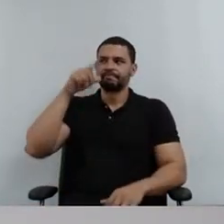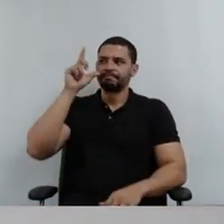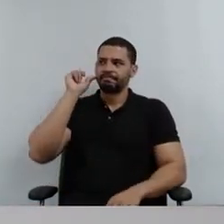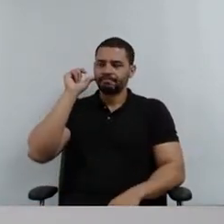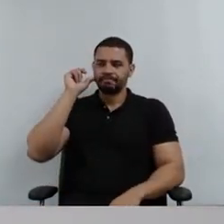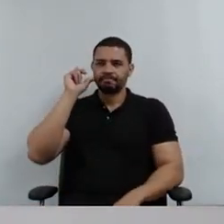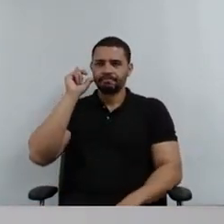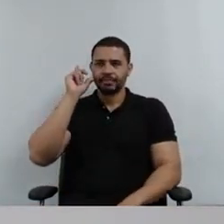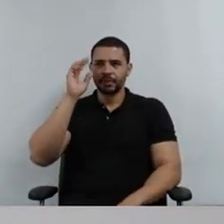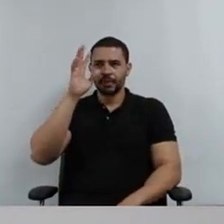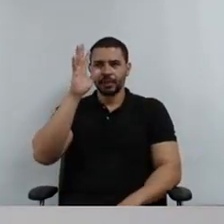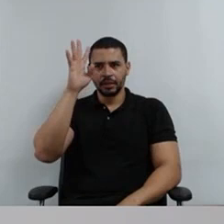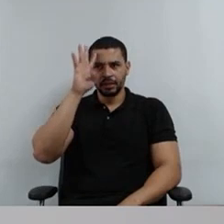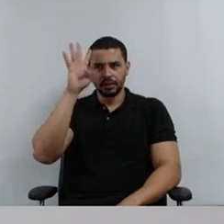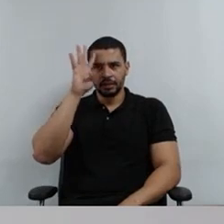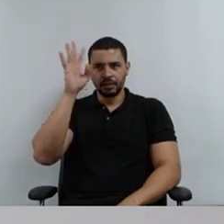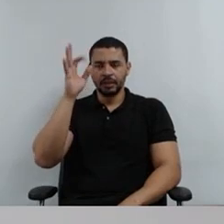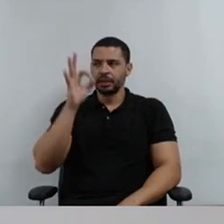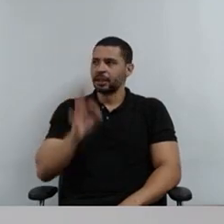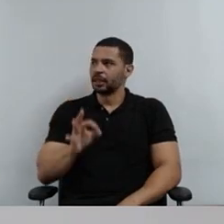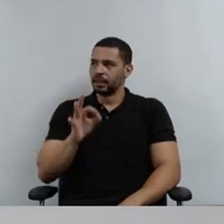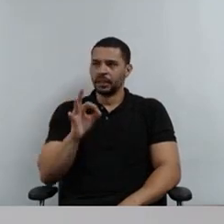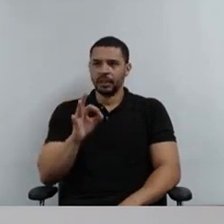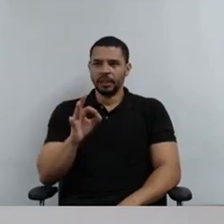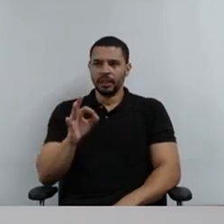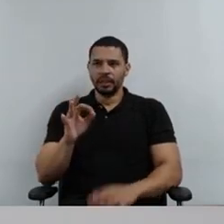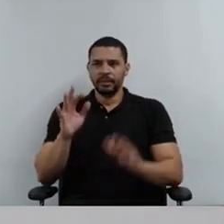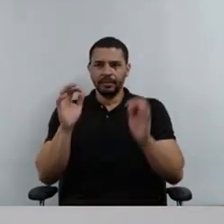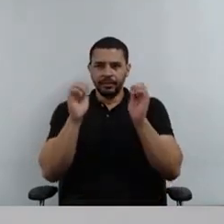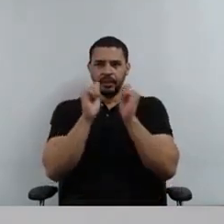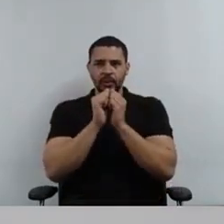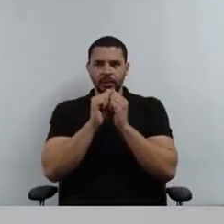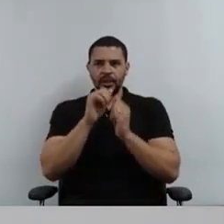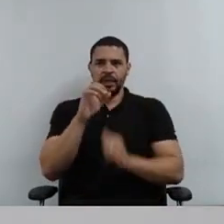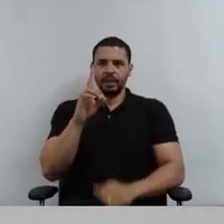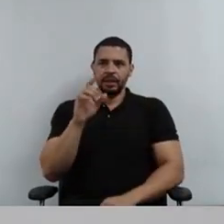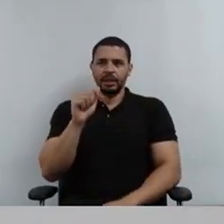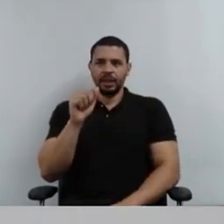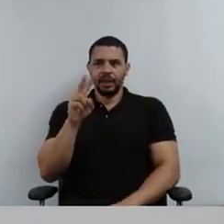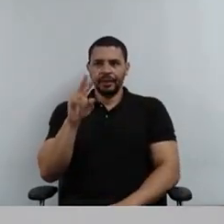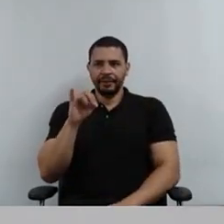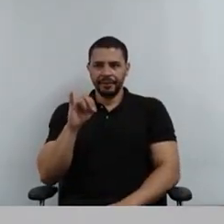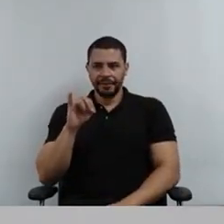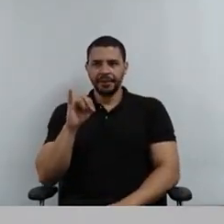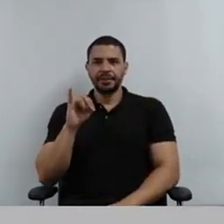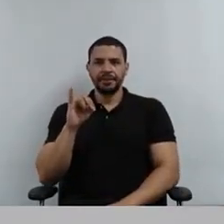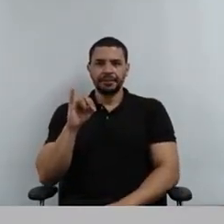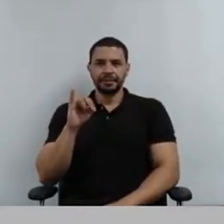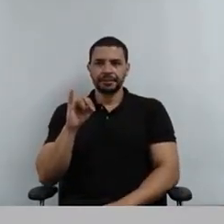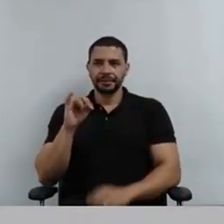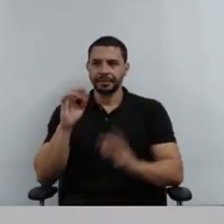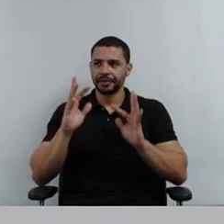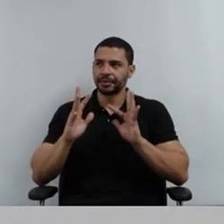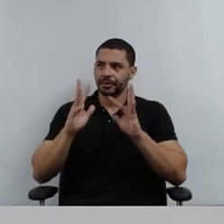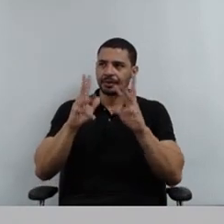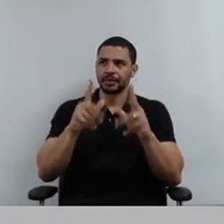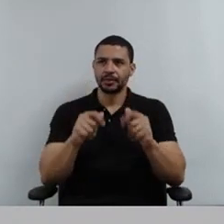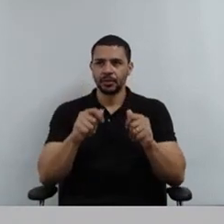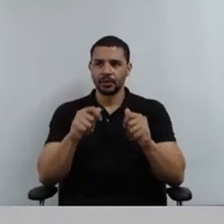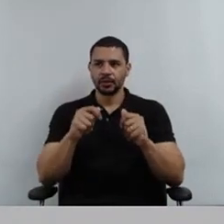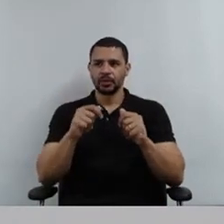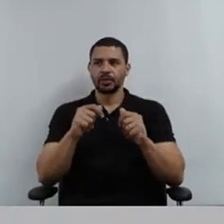quarta-feira, na realidade, conselheiro Davi, a reunião envolvendo a Cogedoria da Defensoria Pública Geral, o Núcleo de Segunda Instância